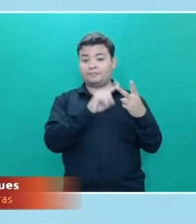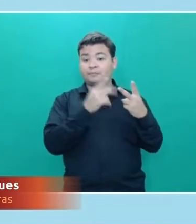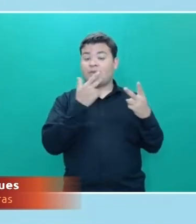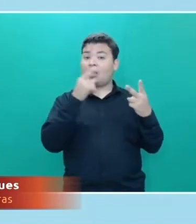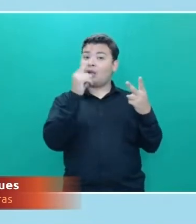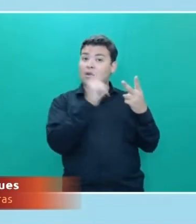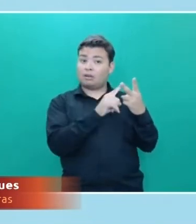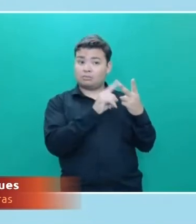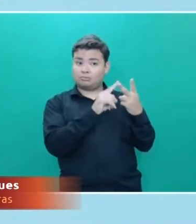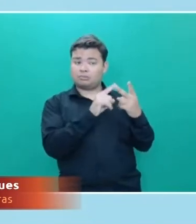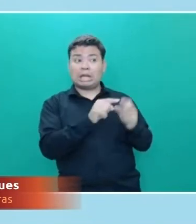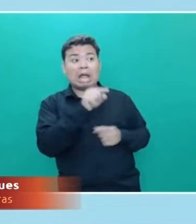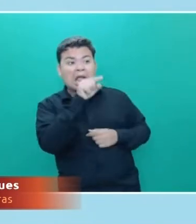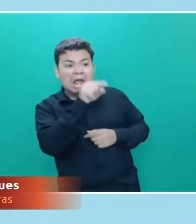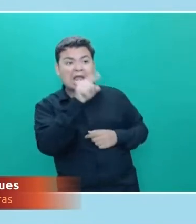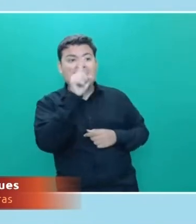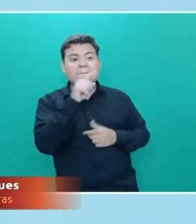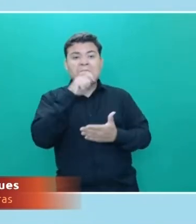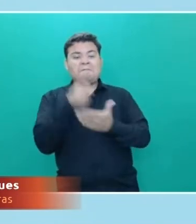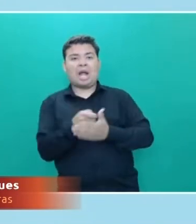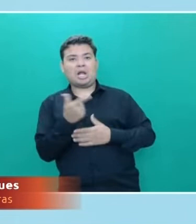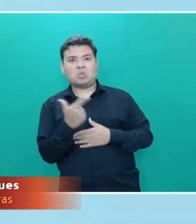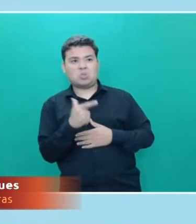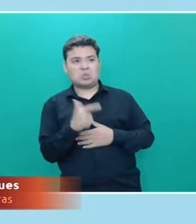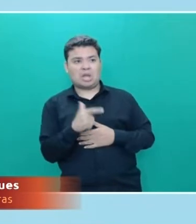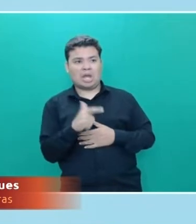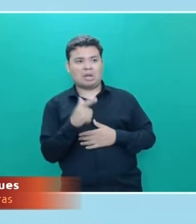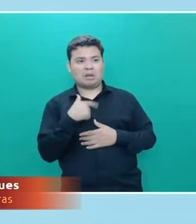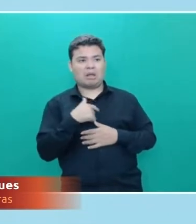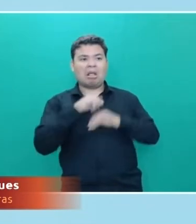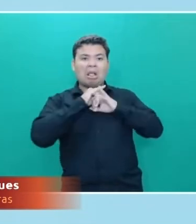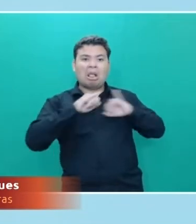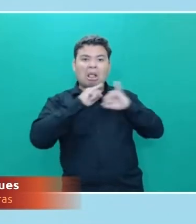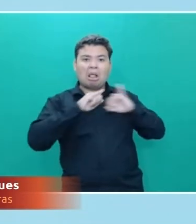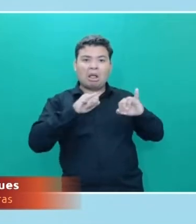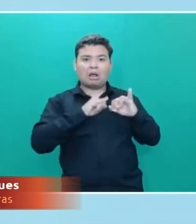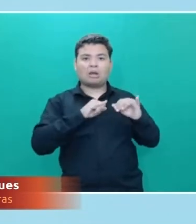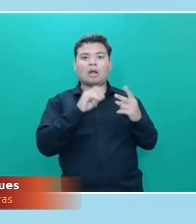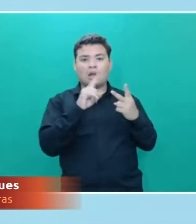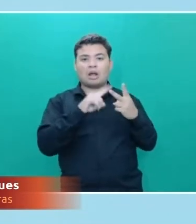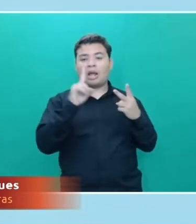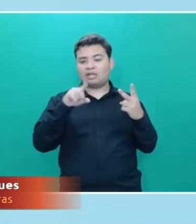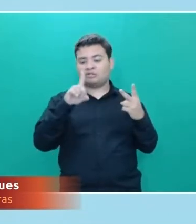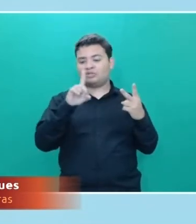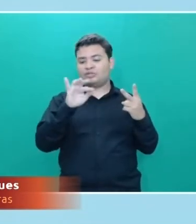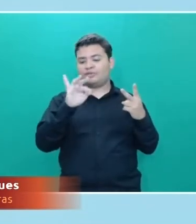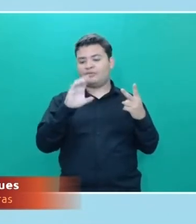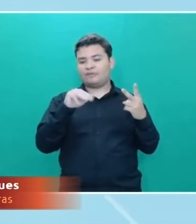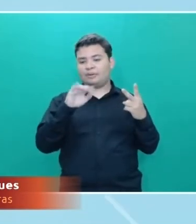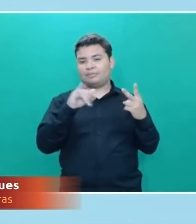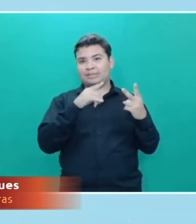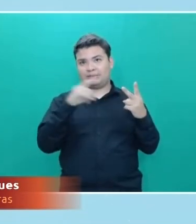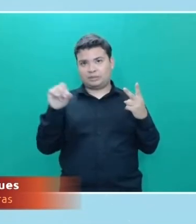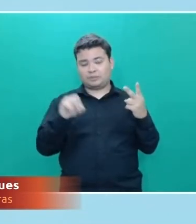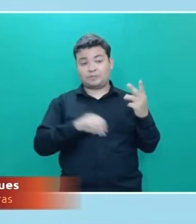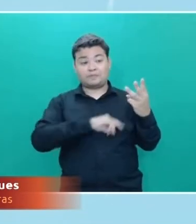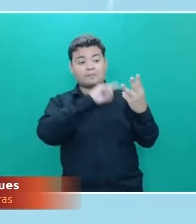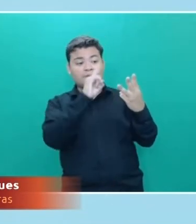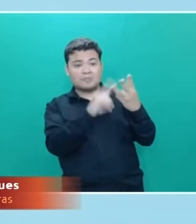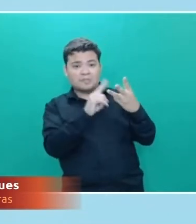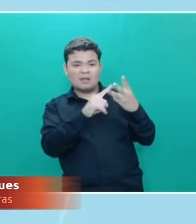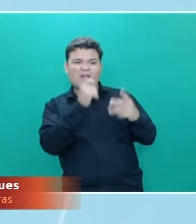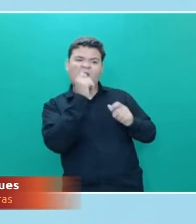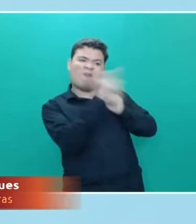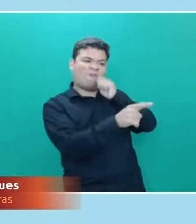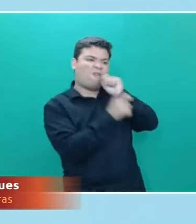aqui eu estou difamando. Agora, quando eu xingo essa pessoa, eu estou injuriando. Então, tem que